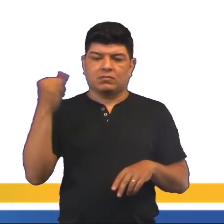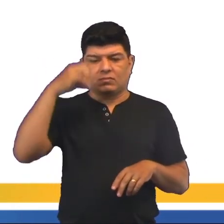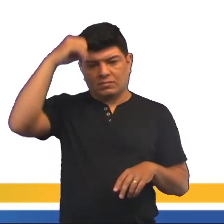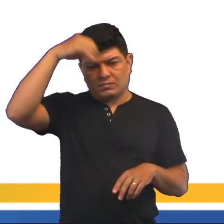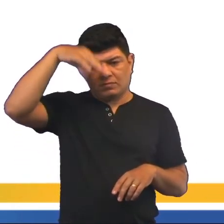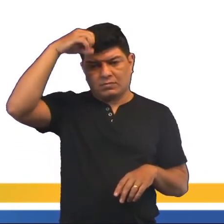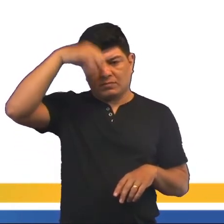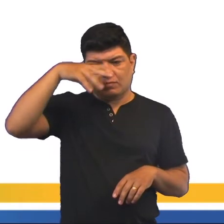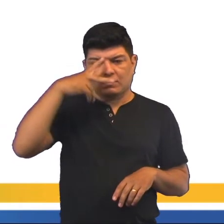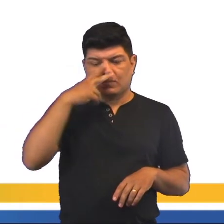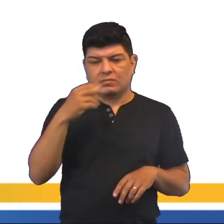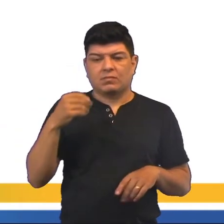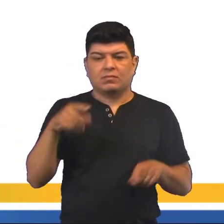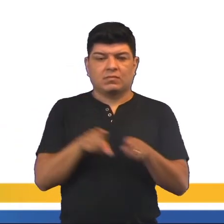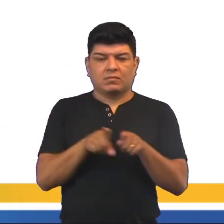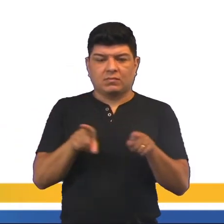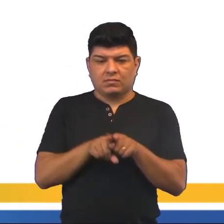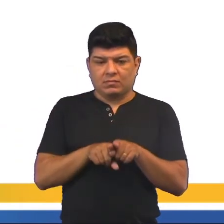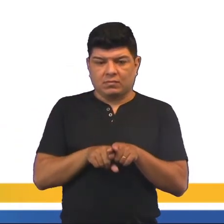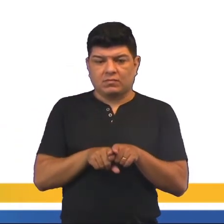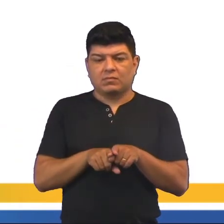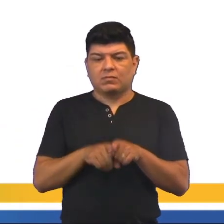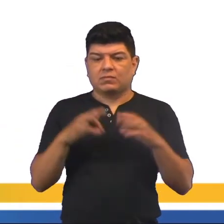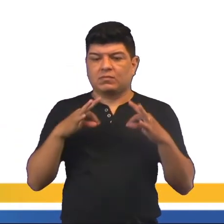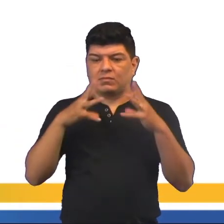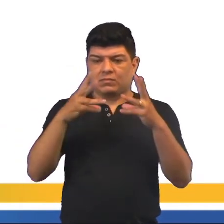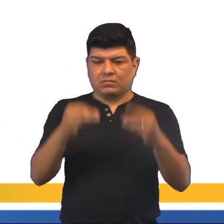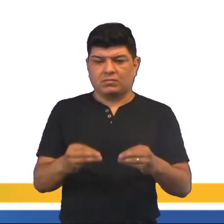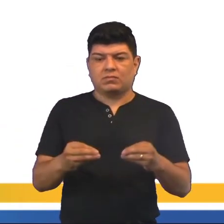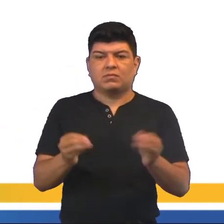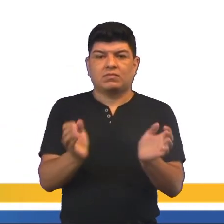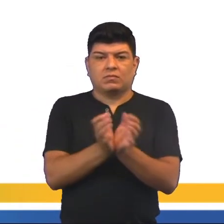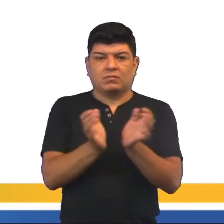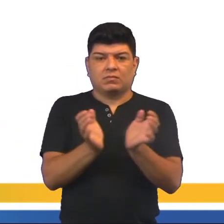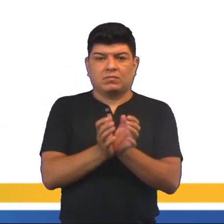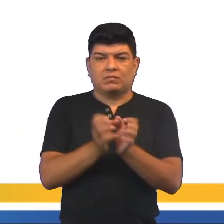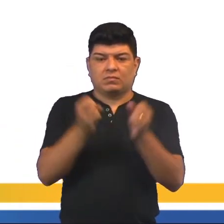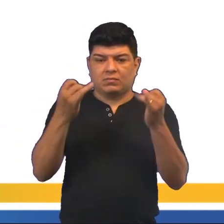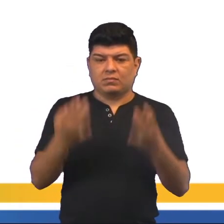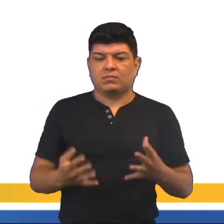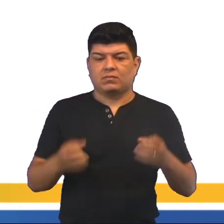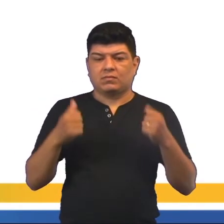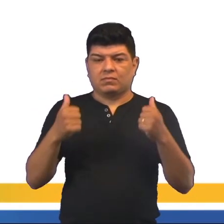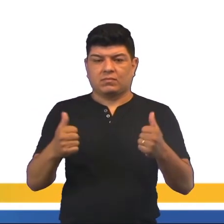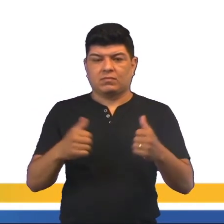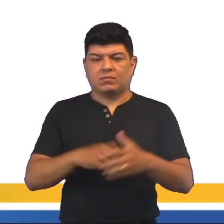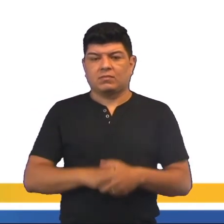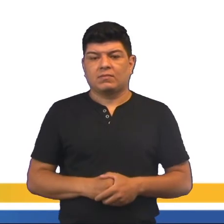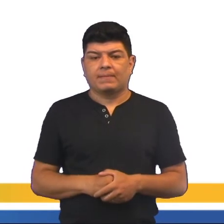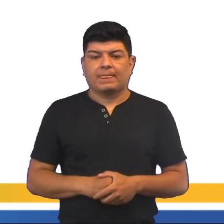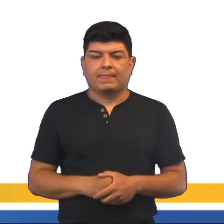iluminador aí. Não só do iluminador, mas também de toda essa galera que a gente está falando, certo?